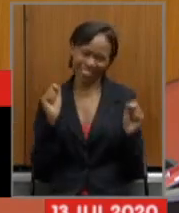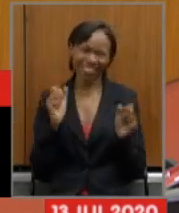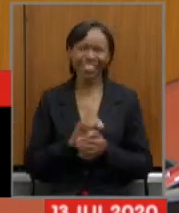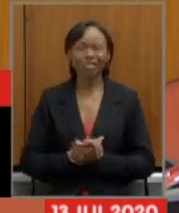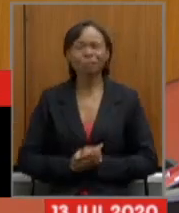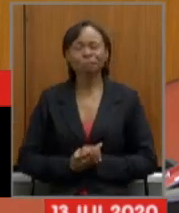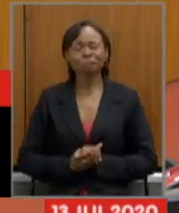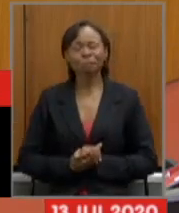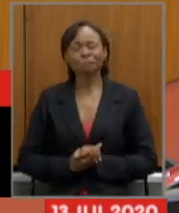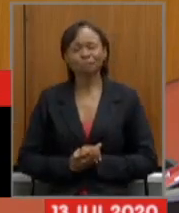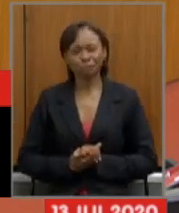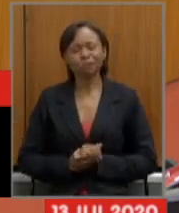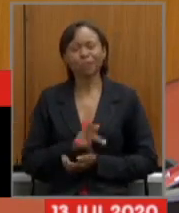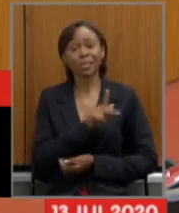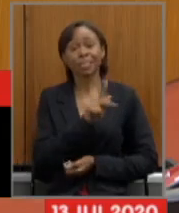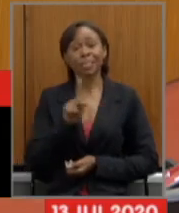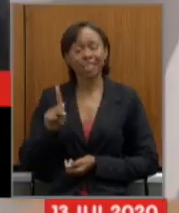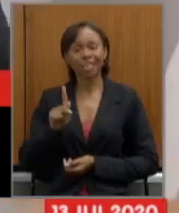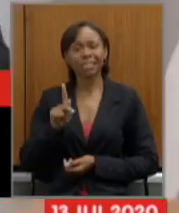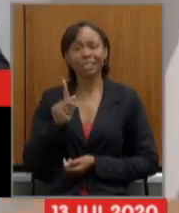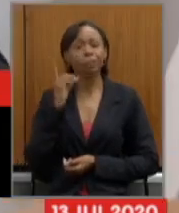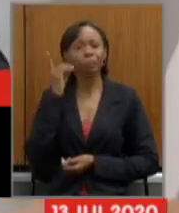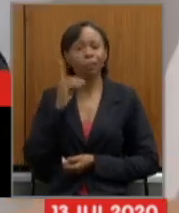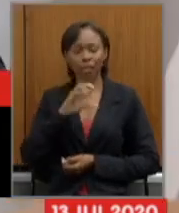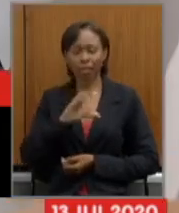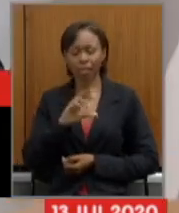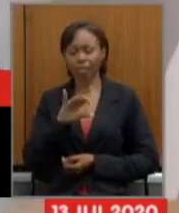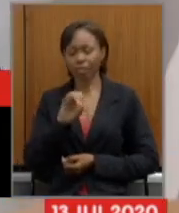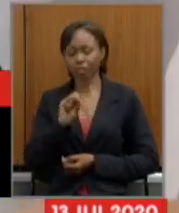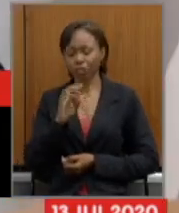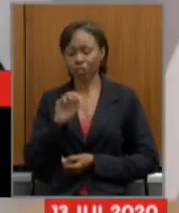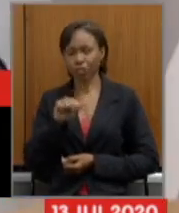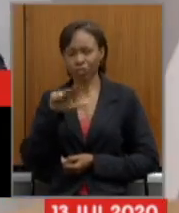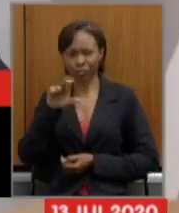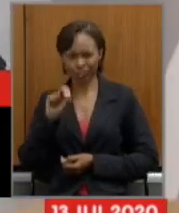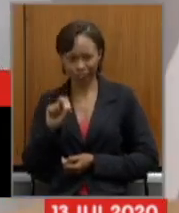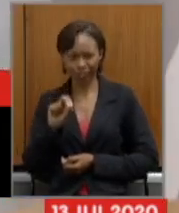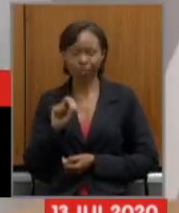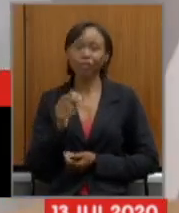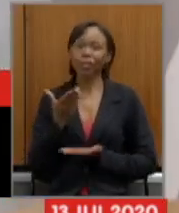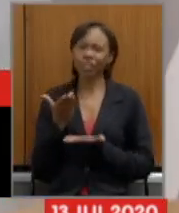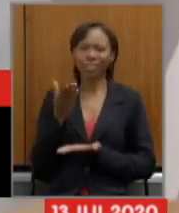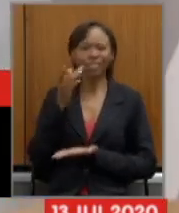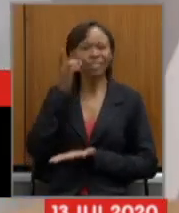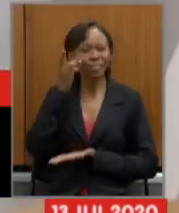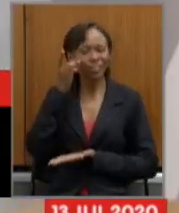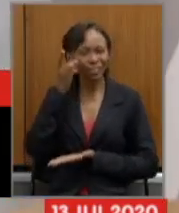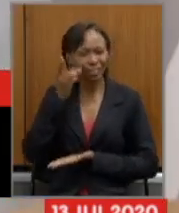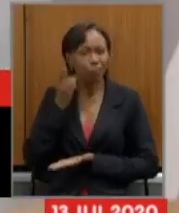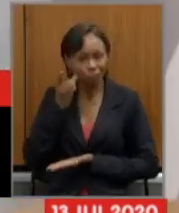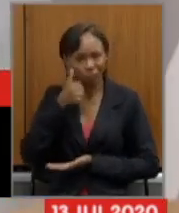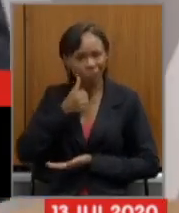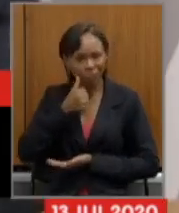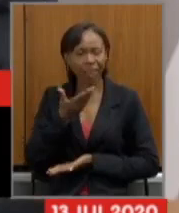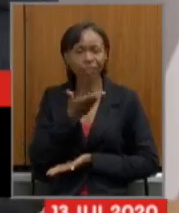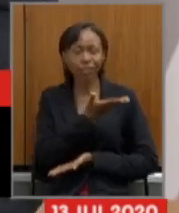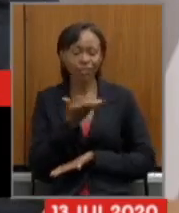presidente deputado Cristiano Silveira deputadas senhores secretários